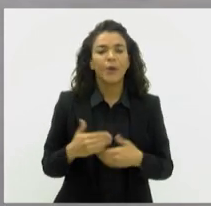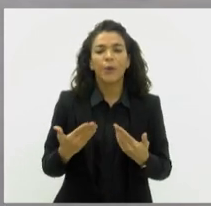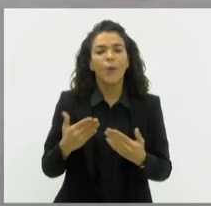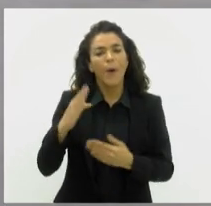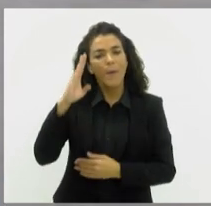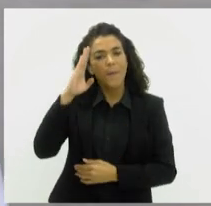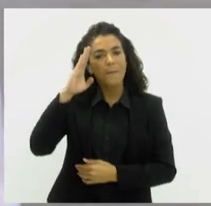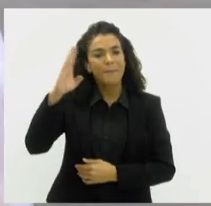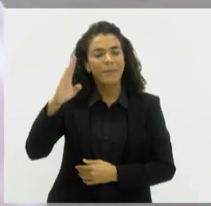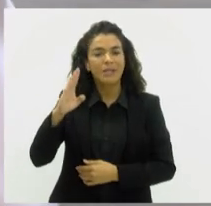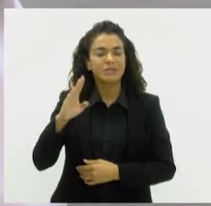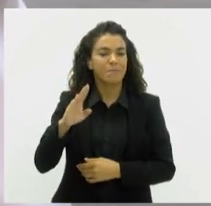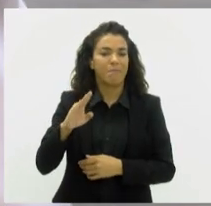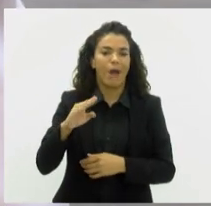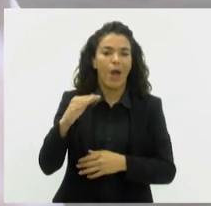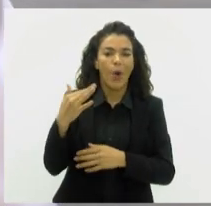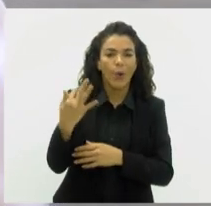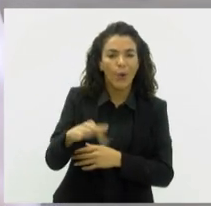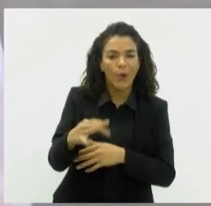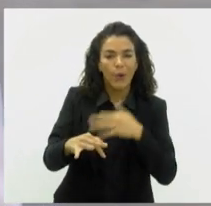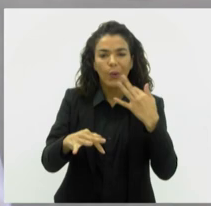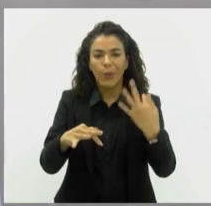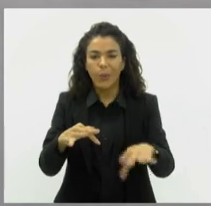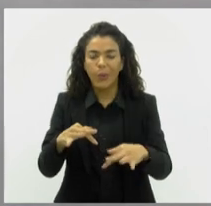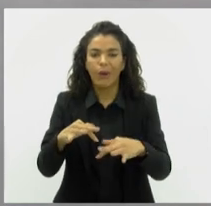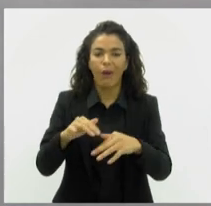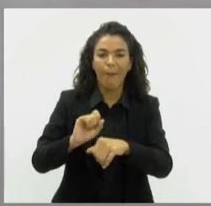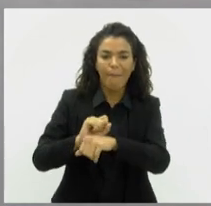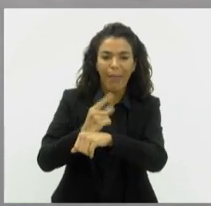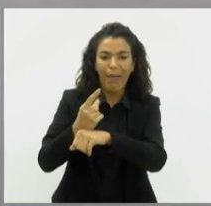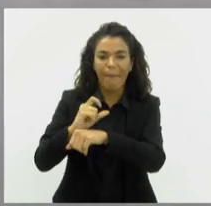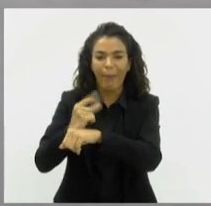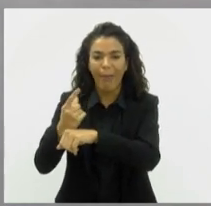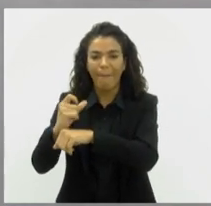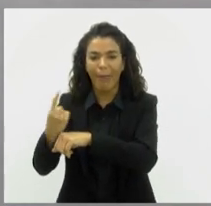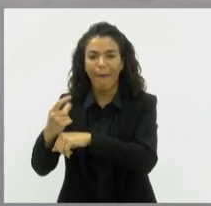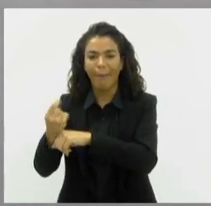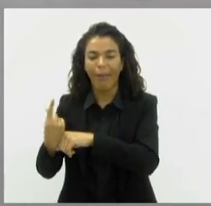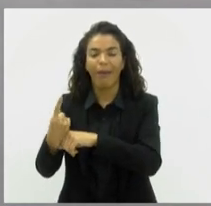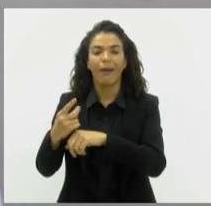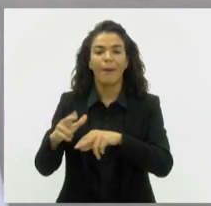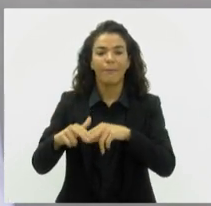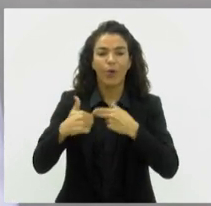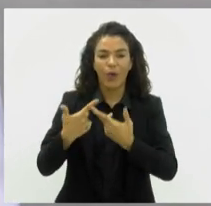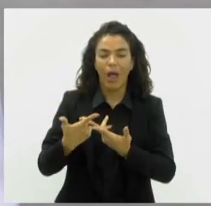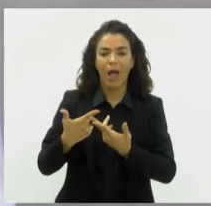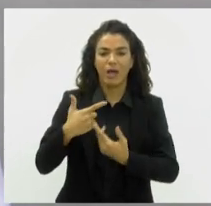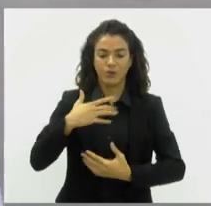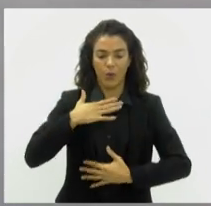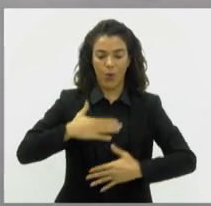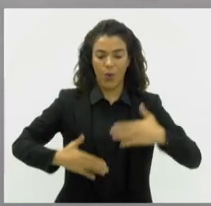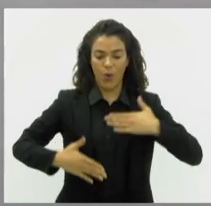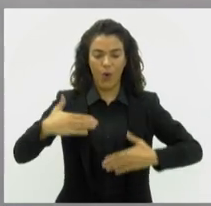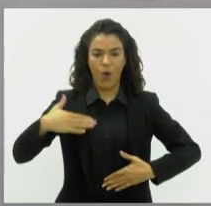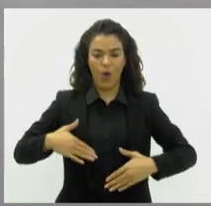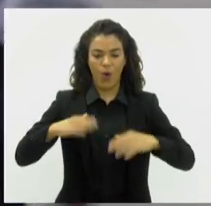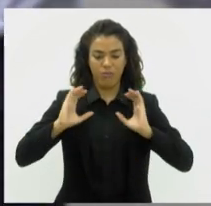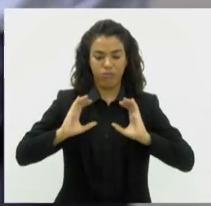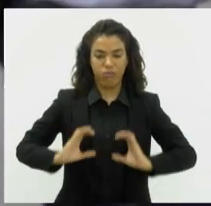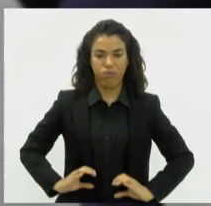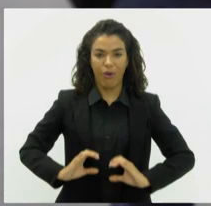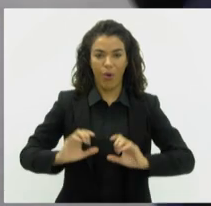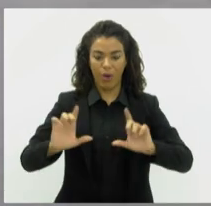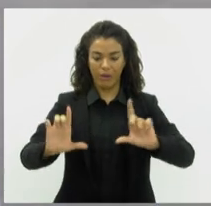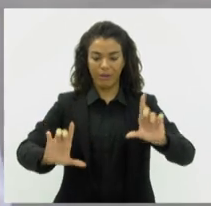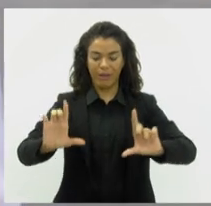principais lesões que acontecem a partir desse uso excessivo de má postura, uso excessivo de telas,